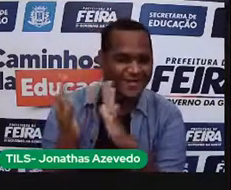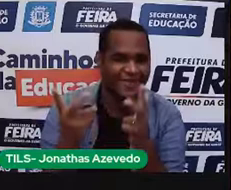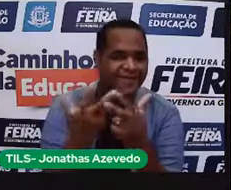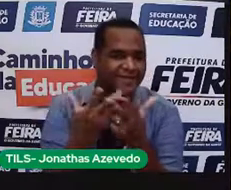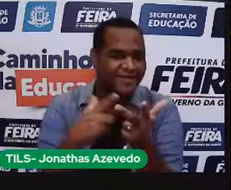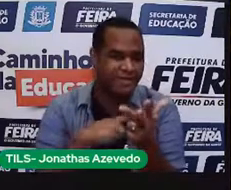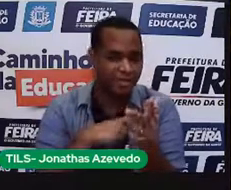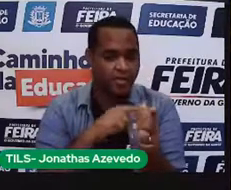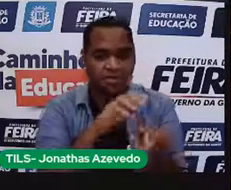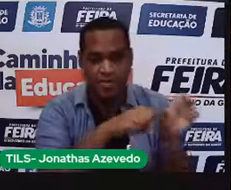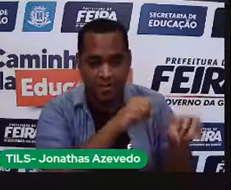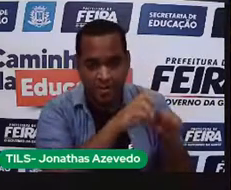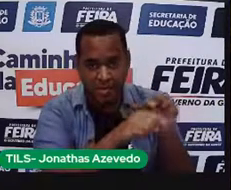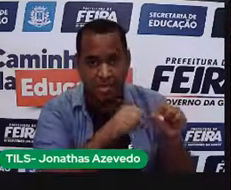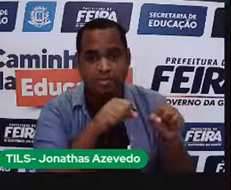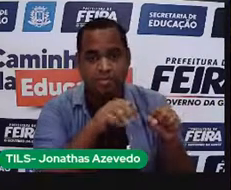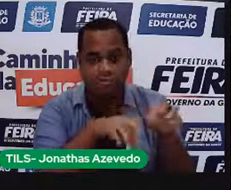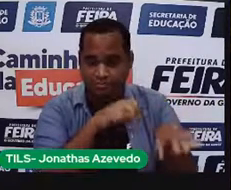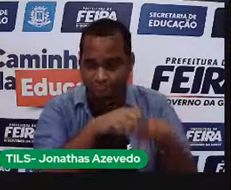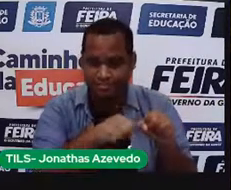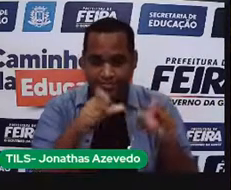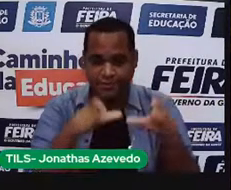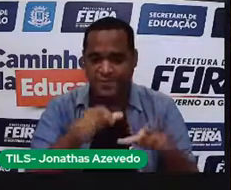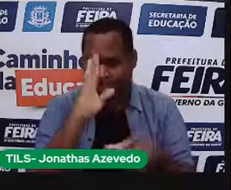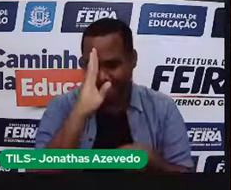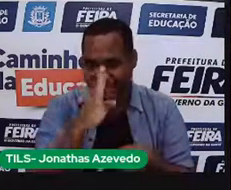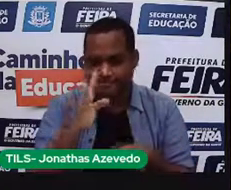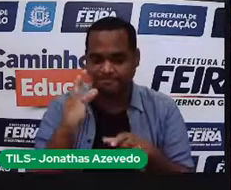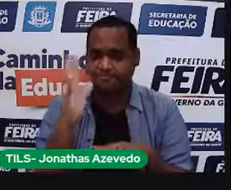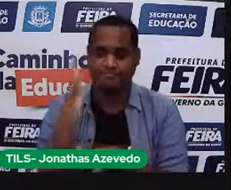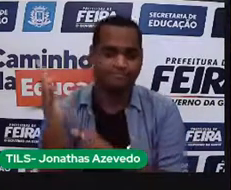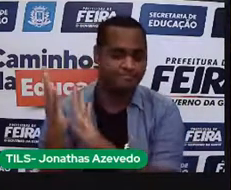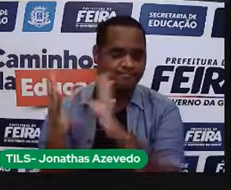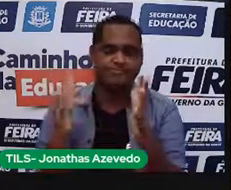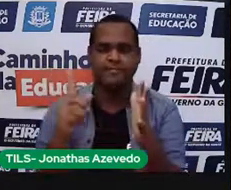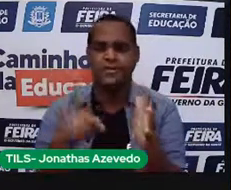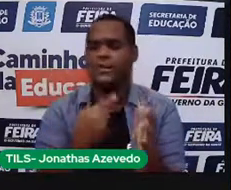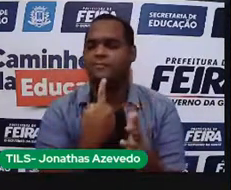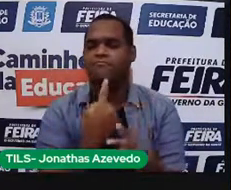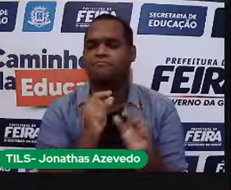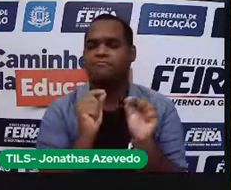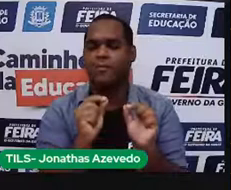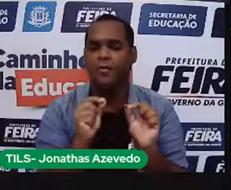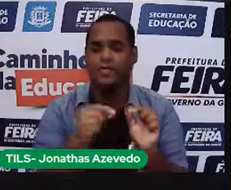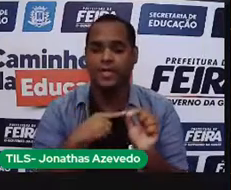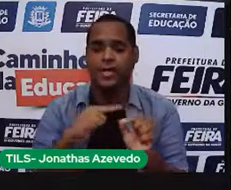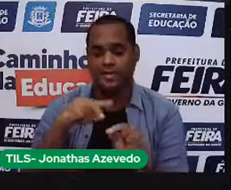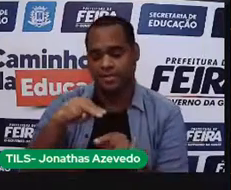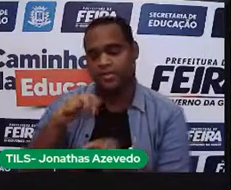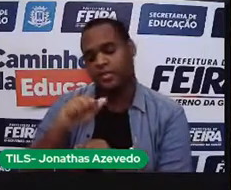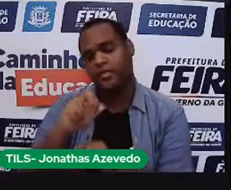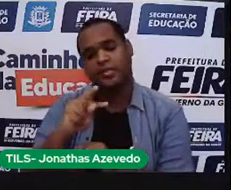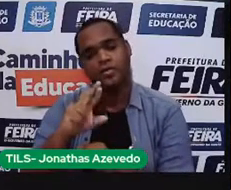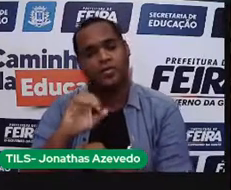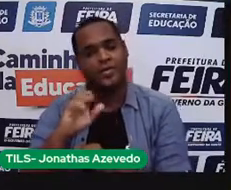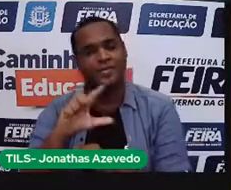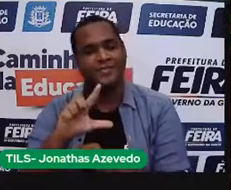quando eles são retirados, na verdade, diretamente da natureza, a gente fala que esses são materiais naturais.